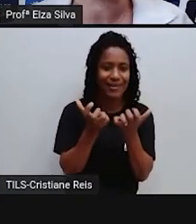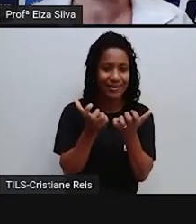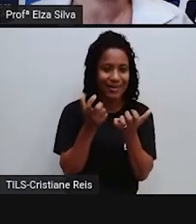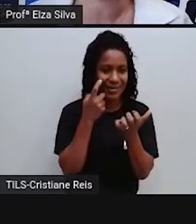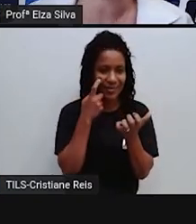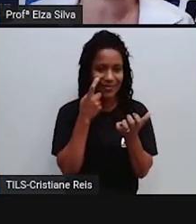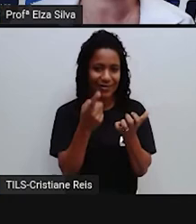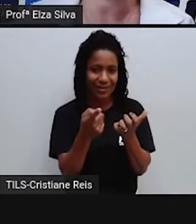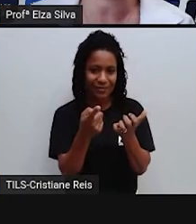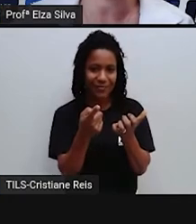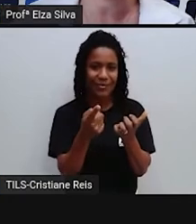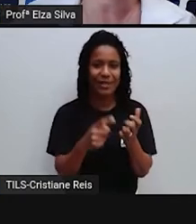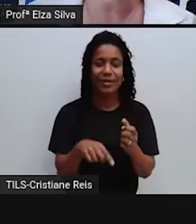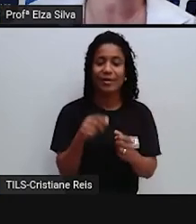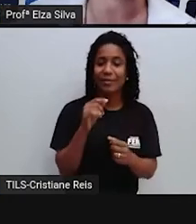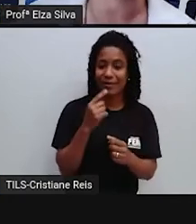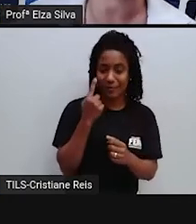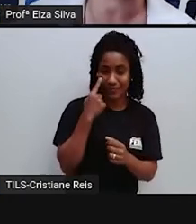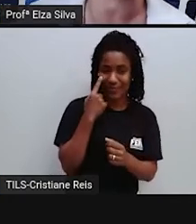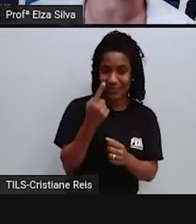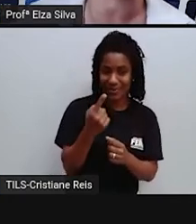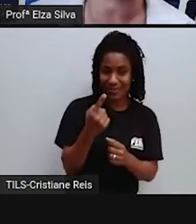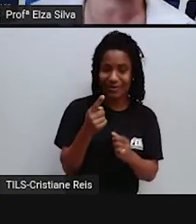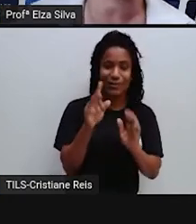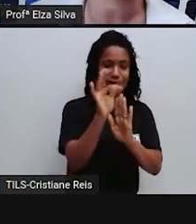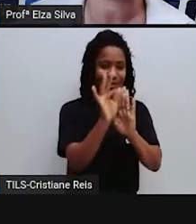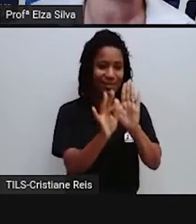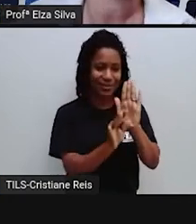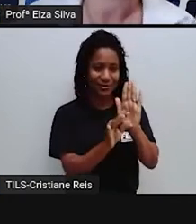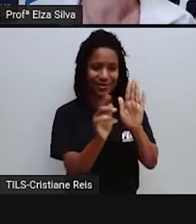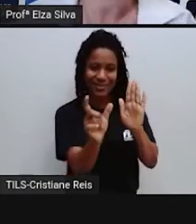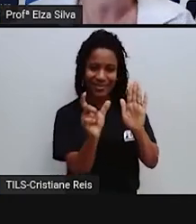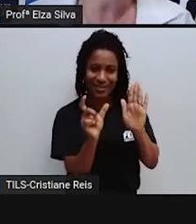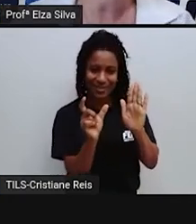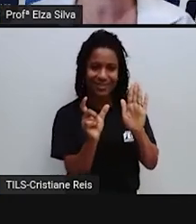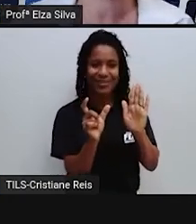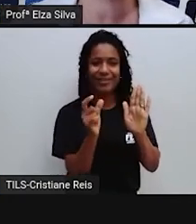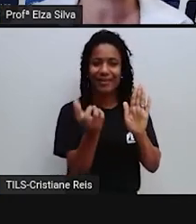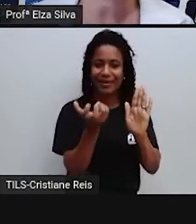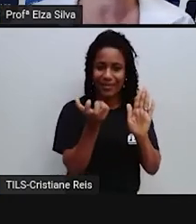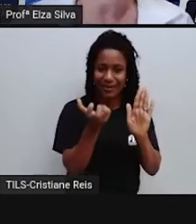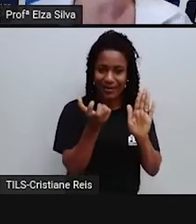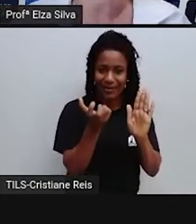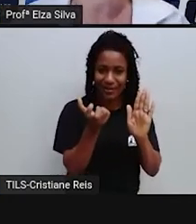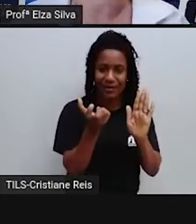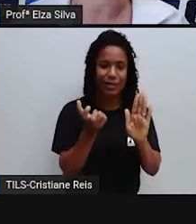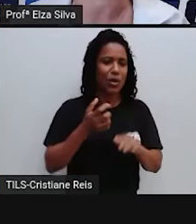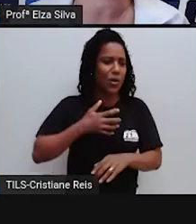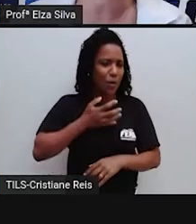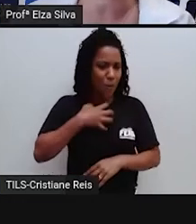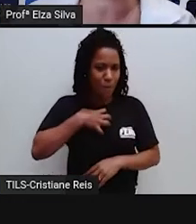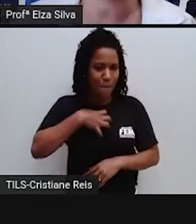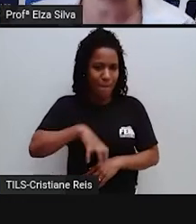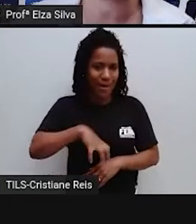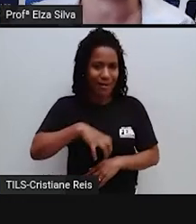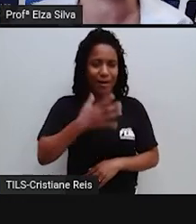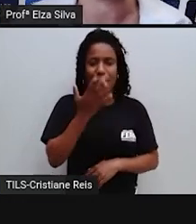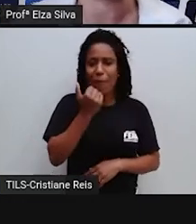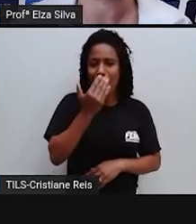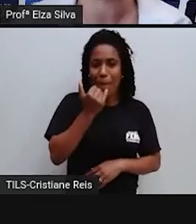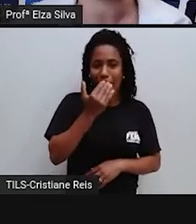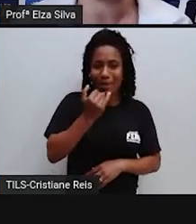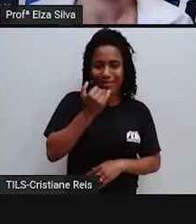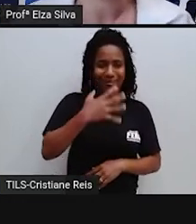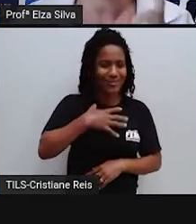lot Eu retirei Esse exemplo Lá do texto Ok? Então eu gostei Muito da comida Bahiana Da comida Da